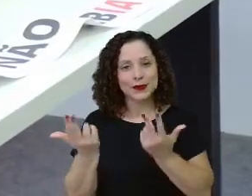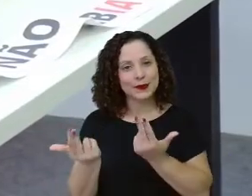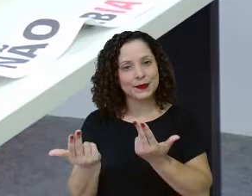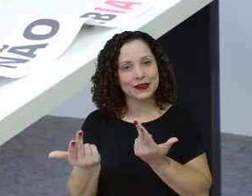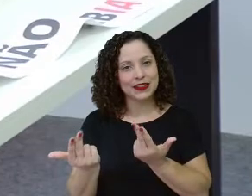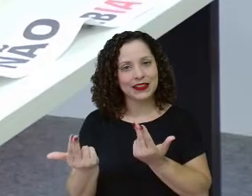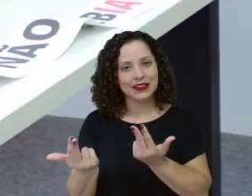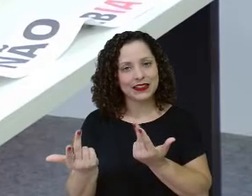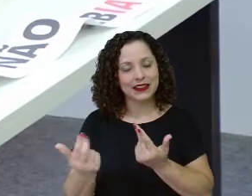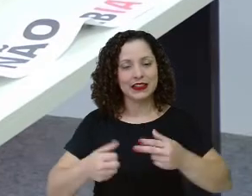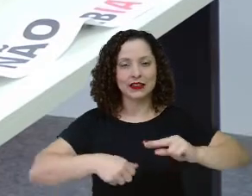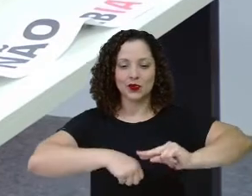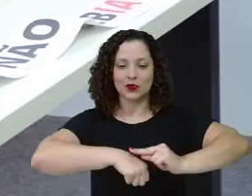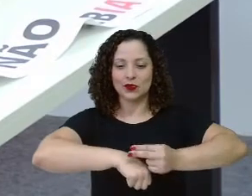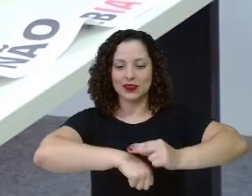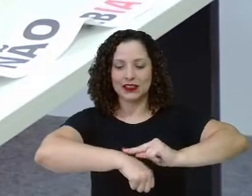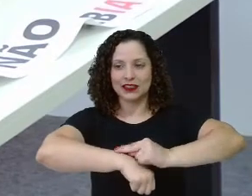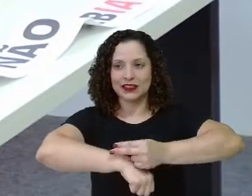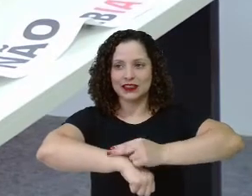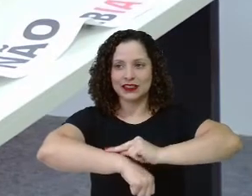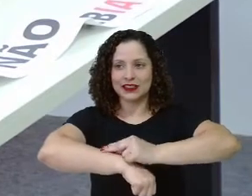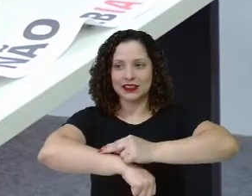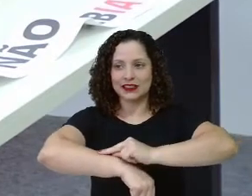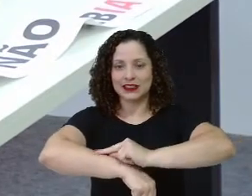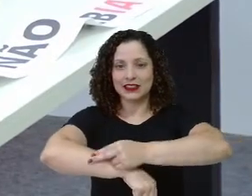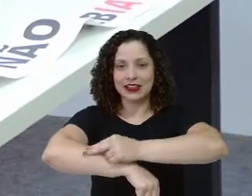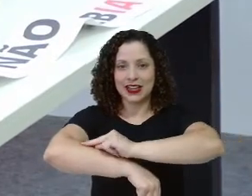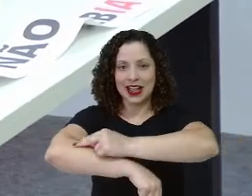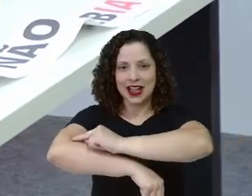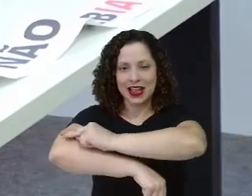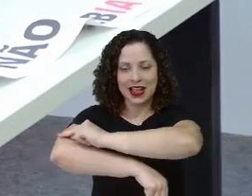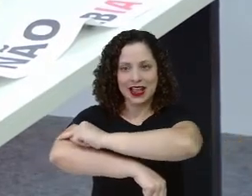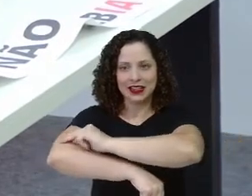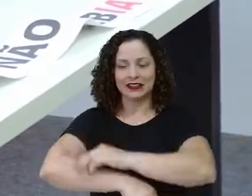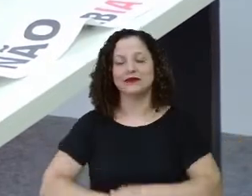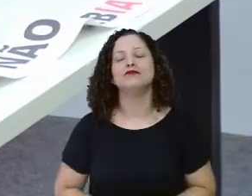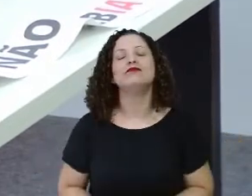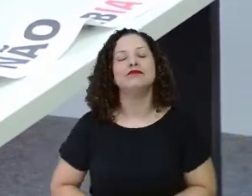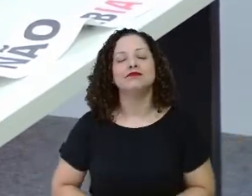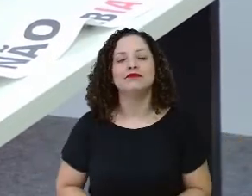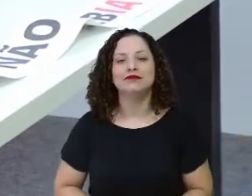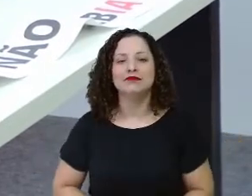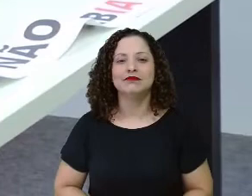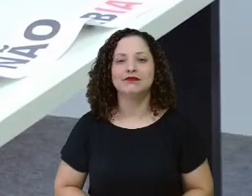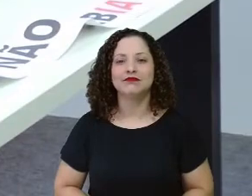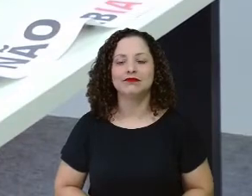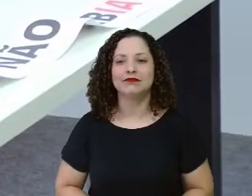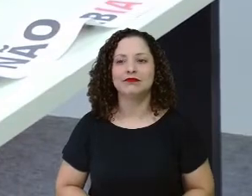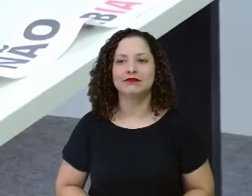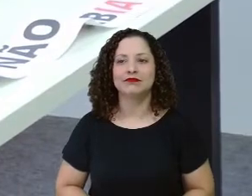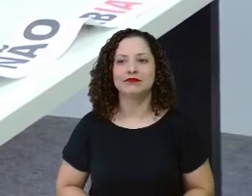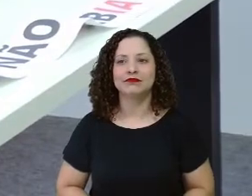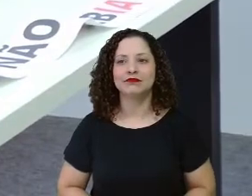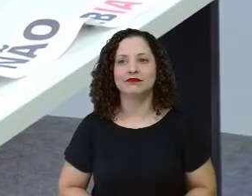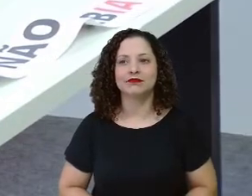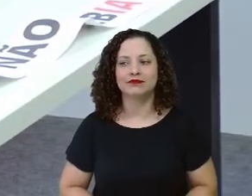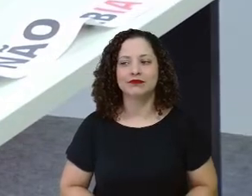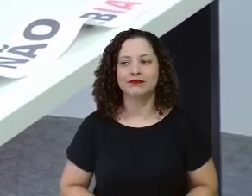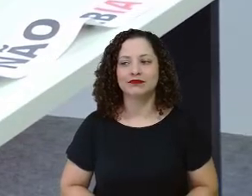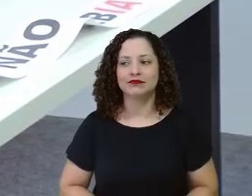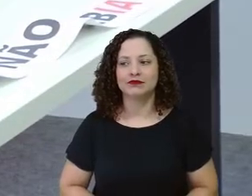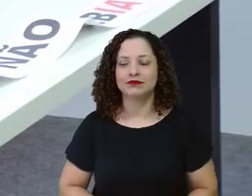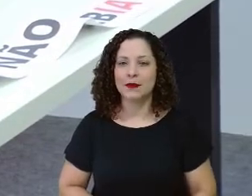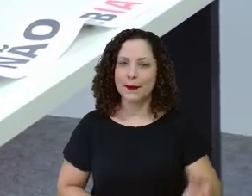sou que nem cigarra, pensando